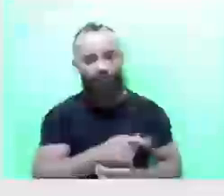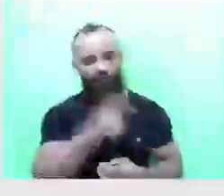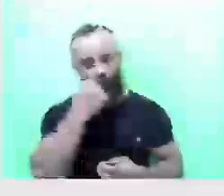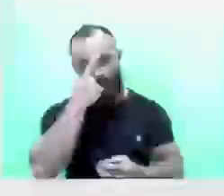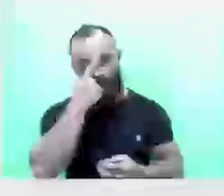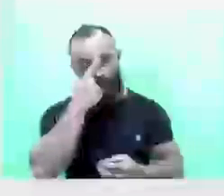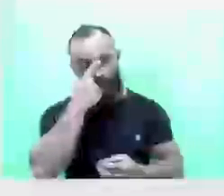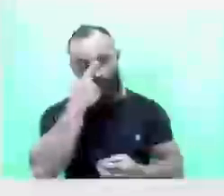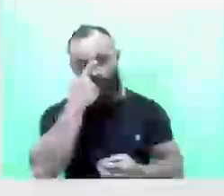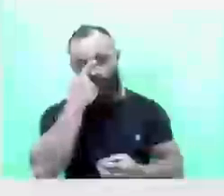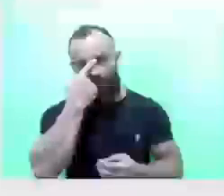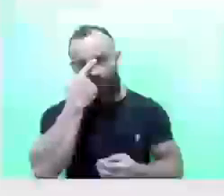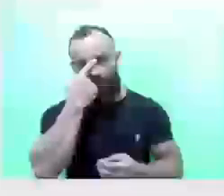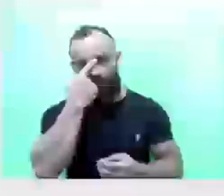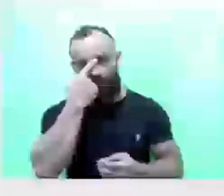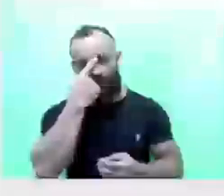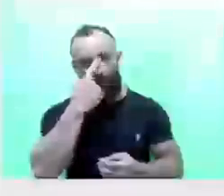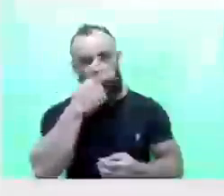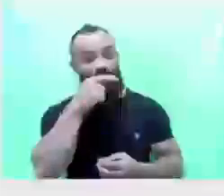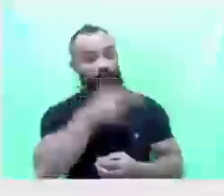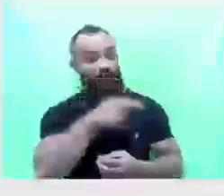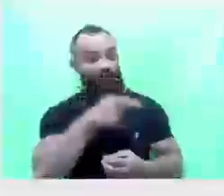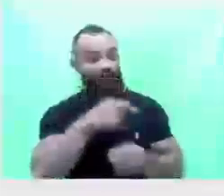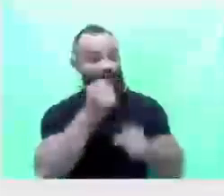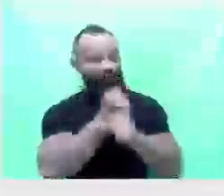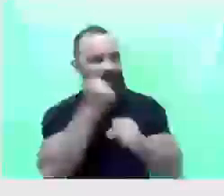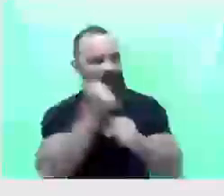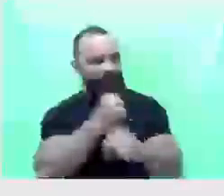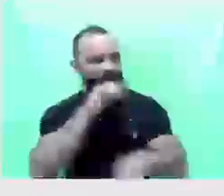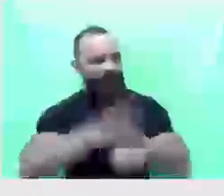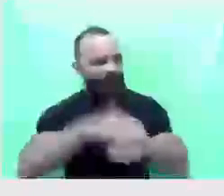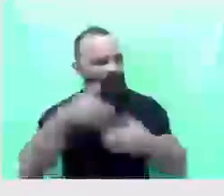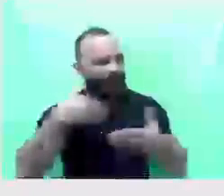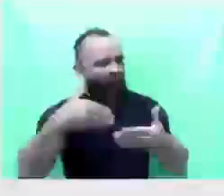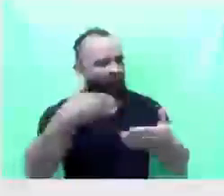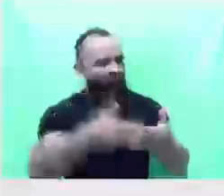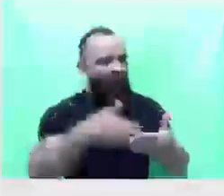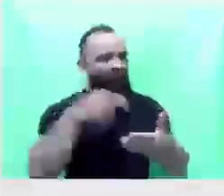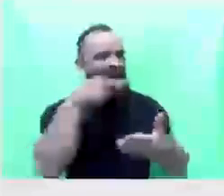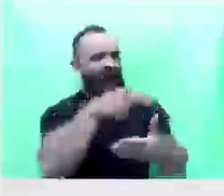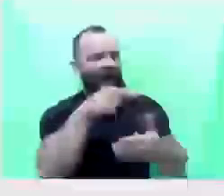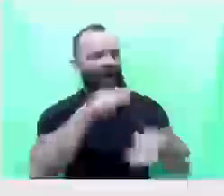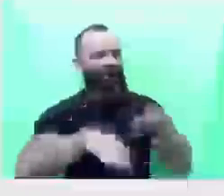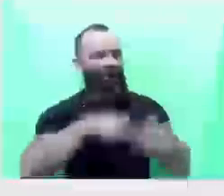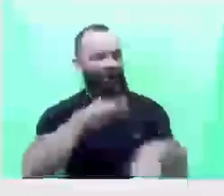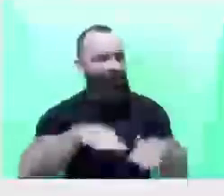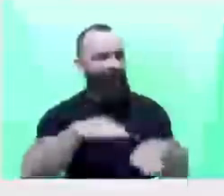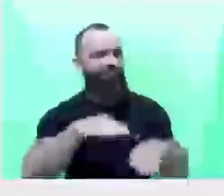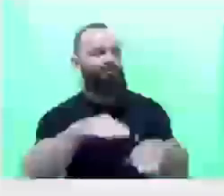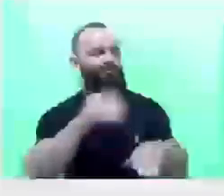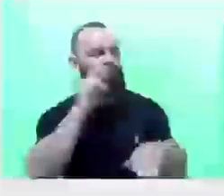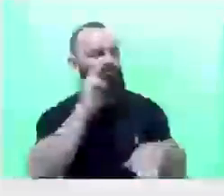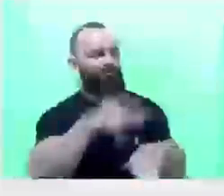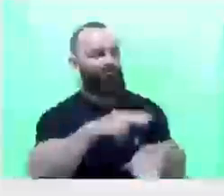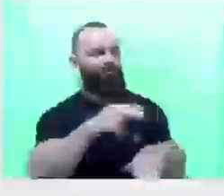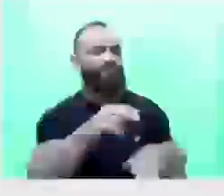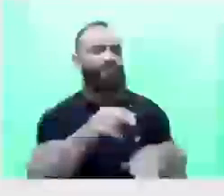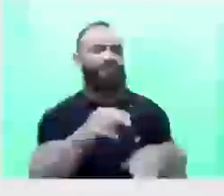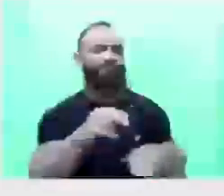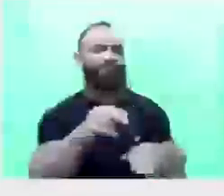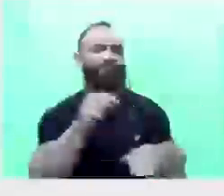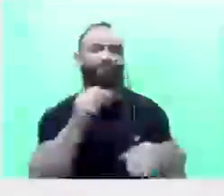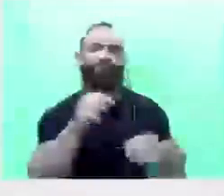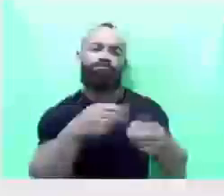essa obra vem, com certeza, mais para frente, mais próximo ali do Mercocentro. Então, a gente vê quanta coisa está aí se fazendo,